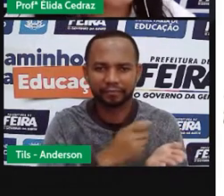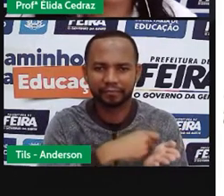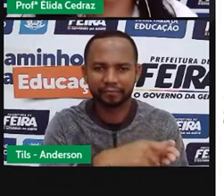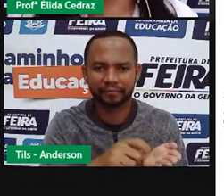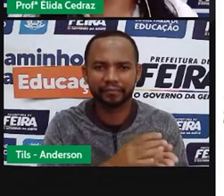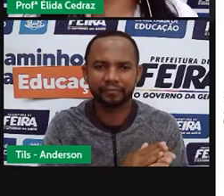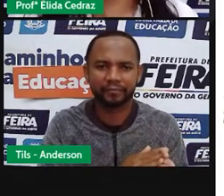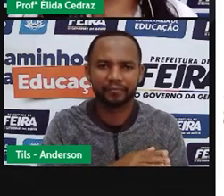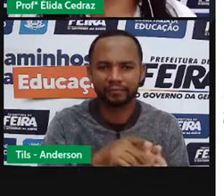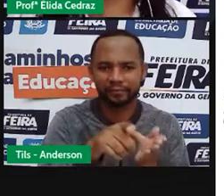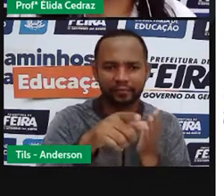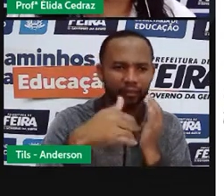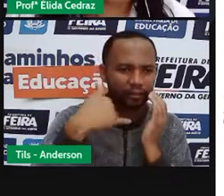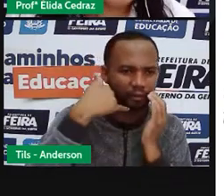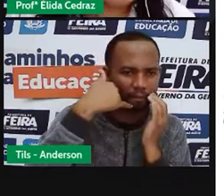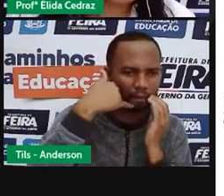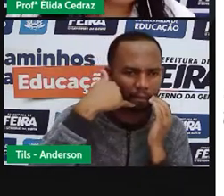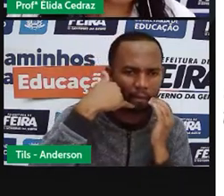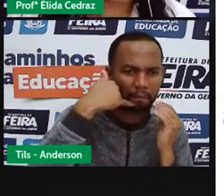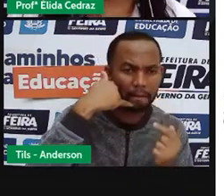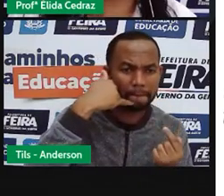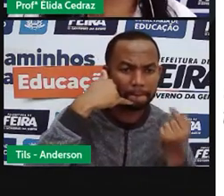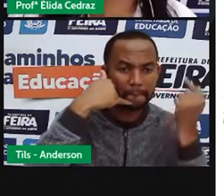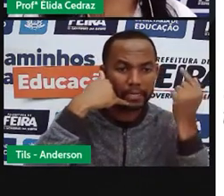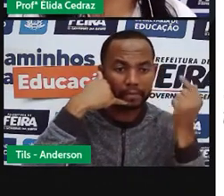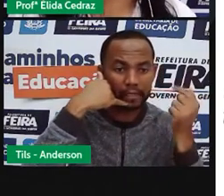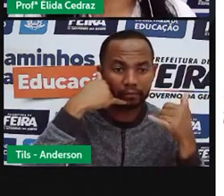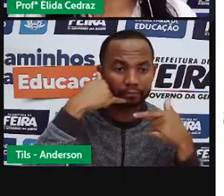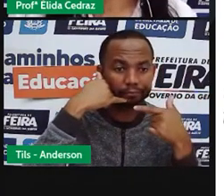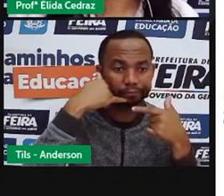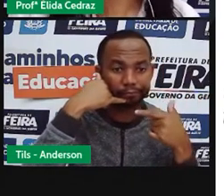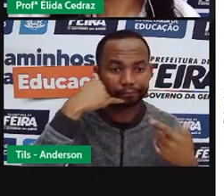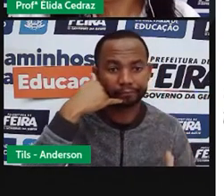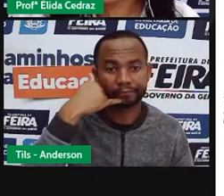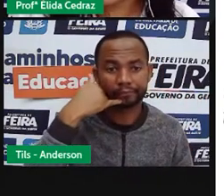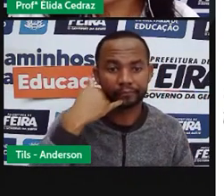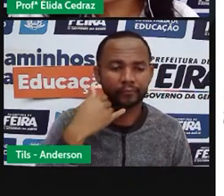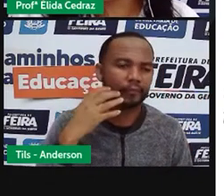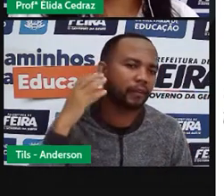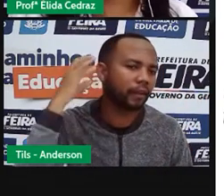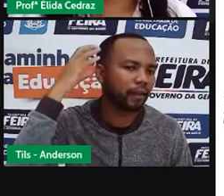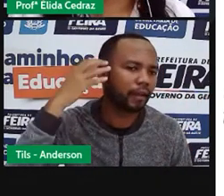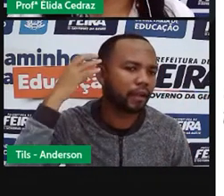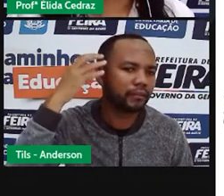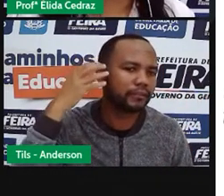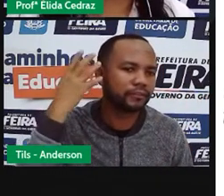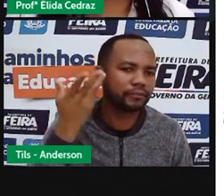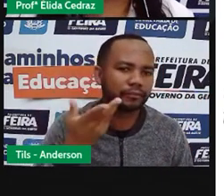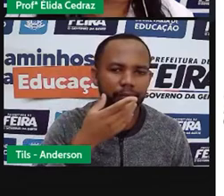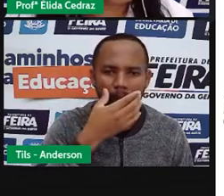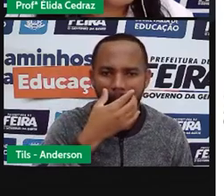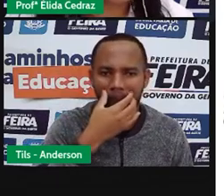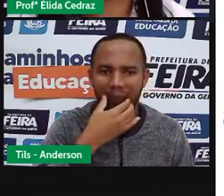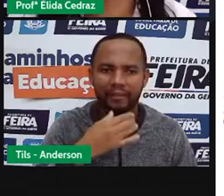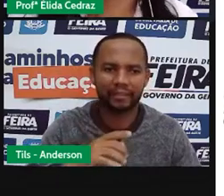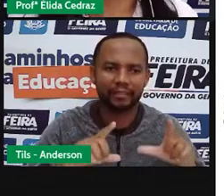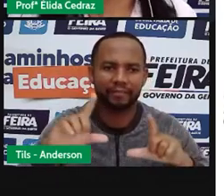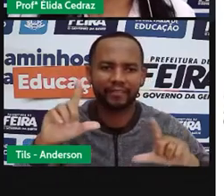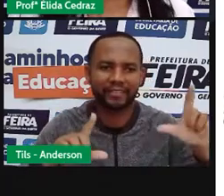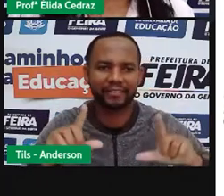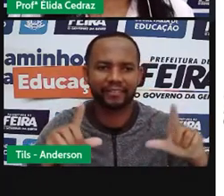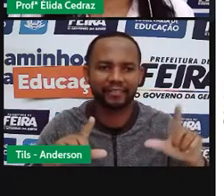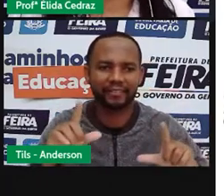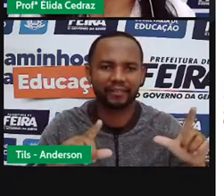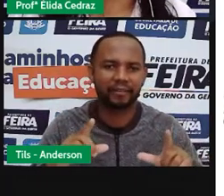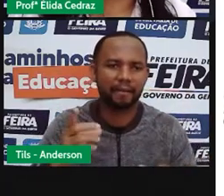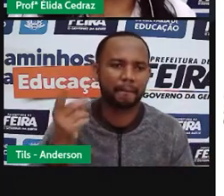Esse era o modelo dos primeiros telefones. Rádio, a TV. A